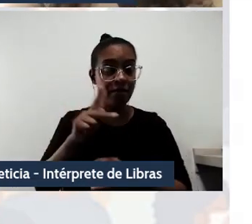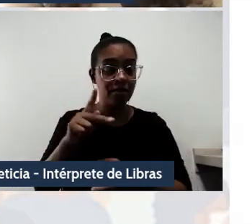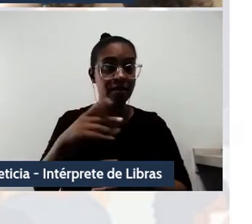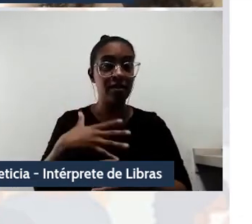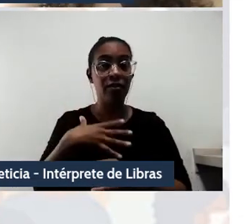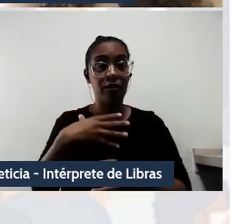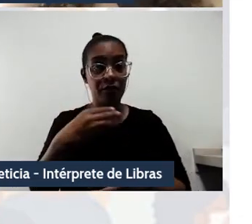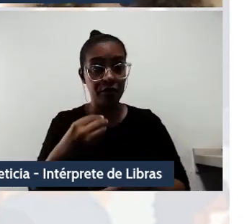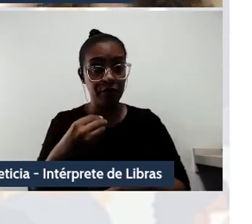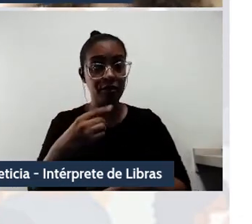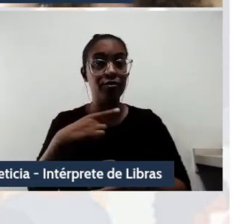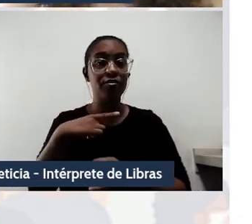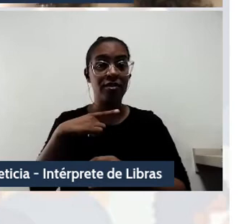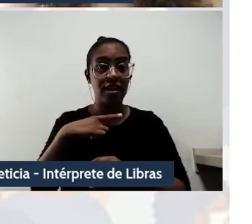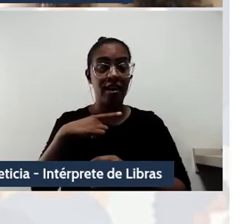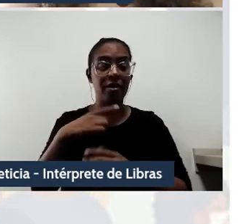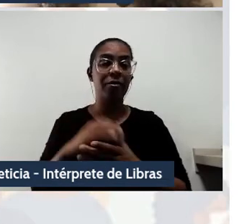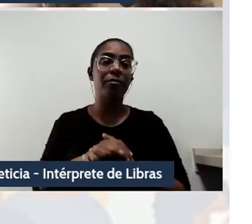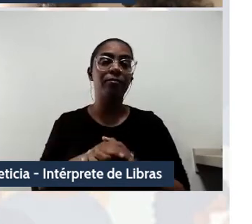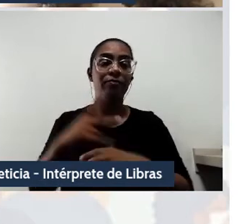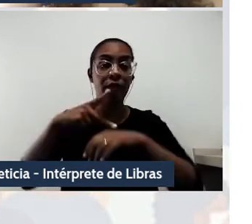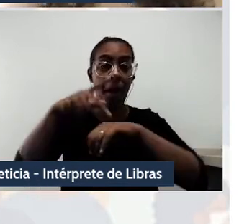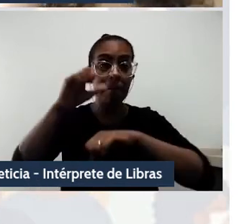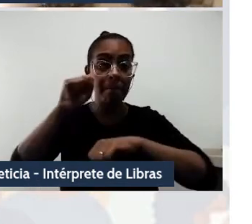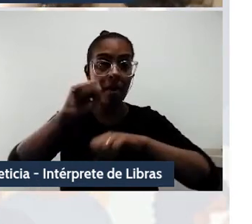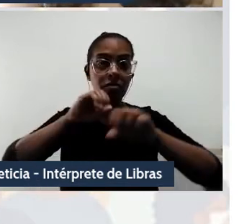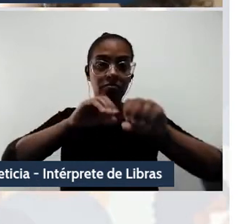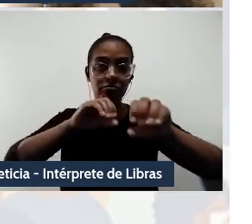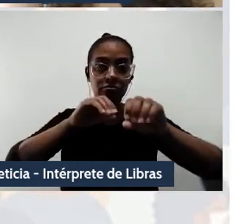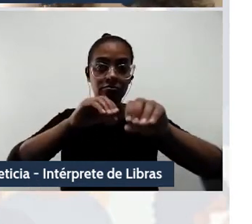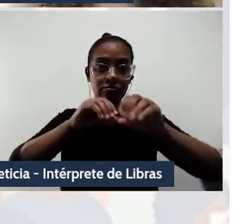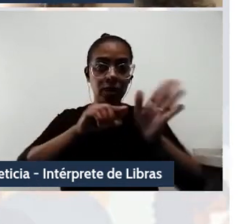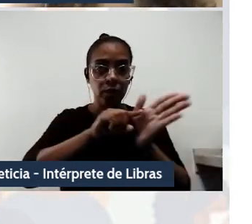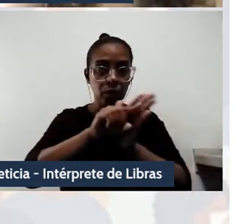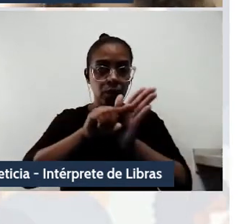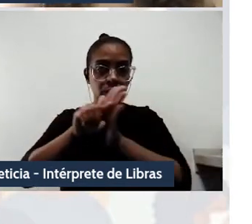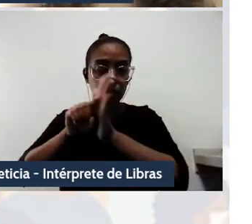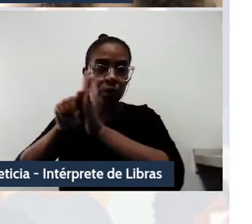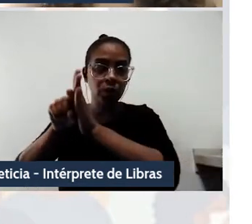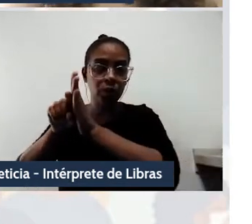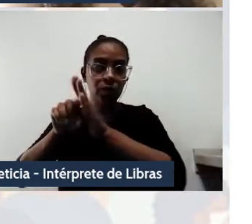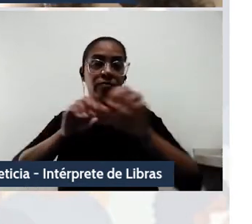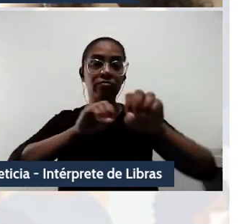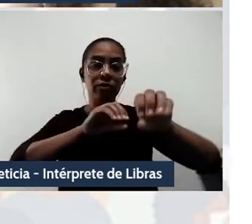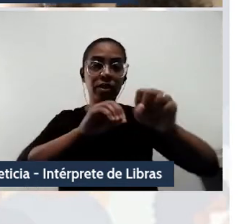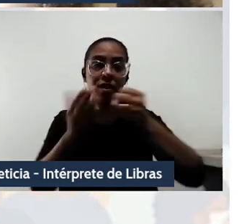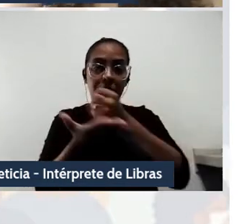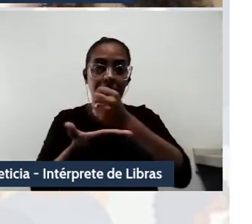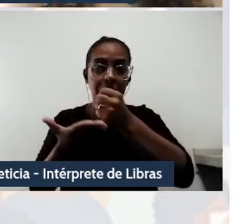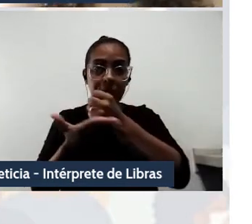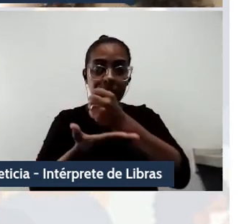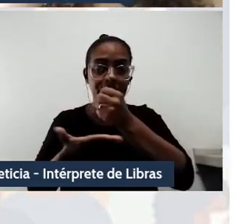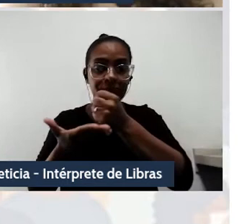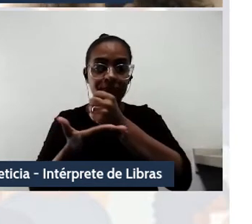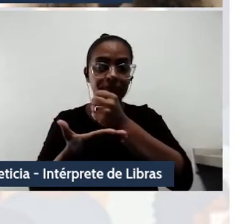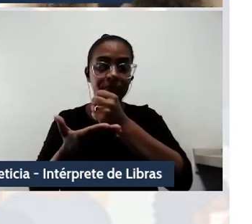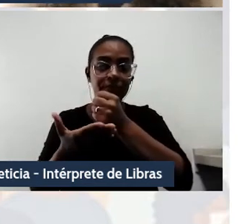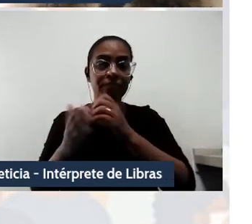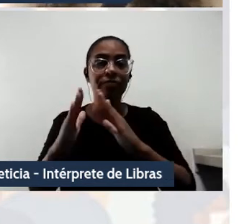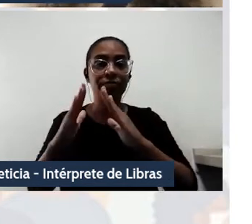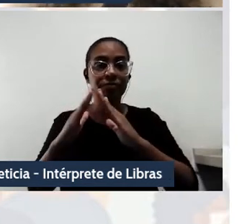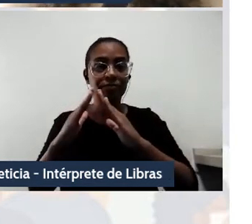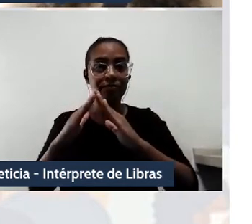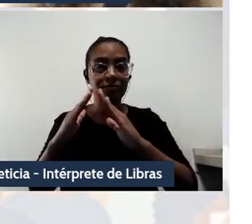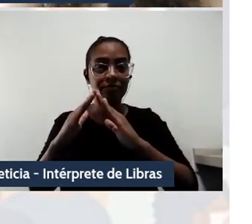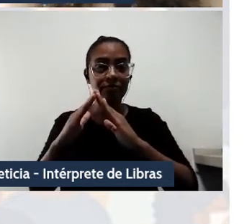pós-graduação, com pesquisa e extensão realizadas na educação básica e que habita numa região trinacional, na cidade de Foz do